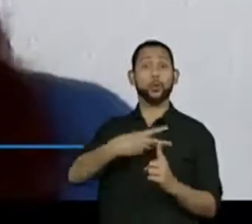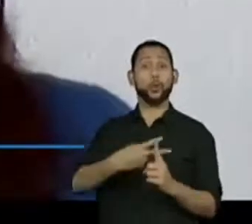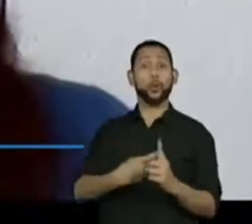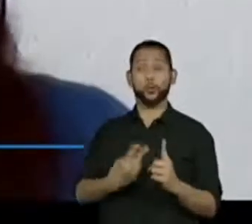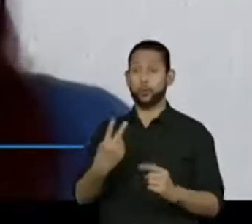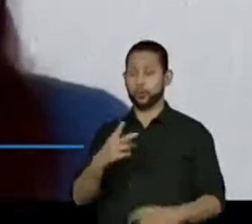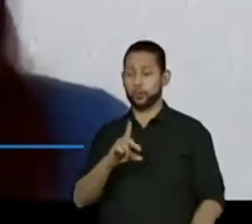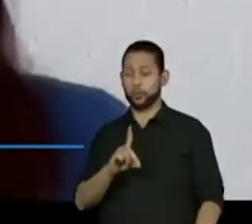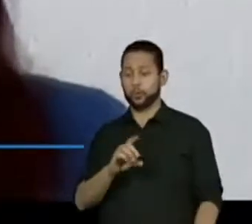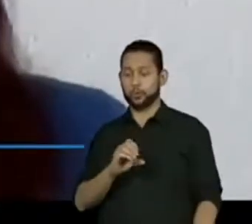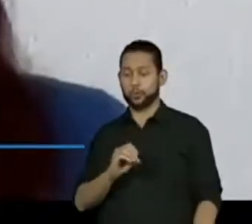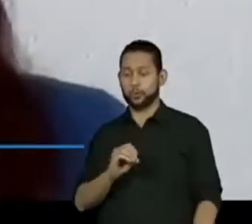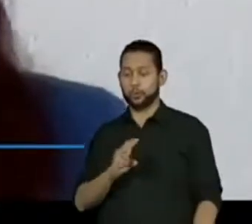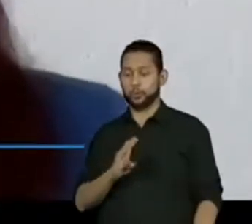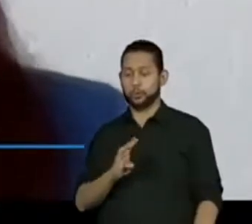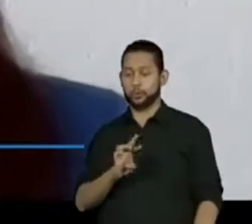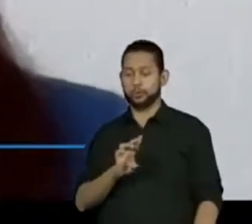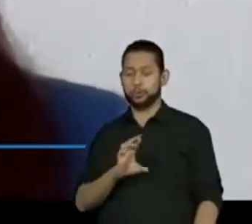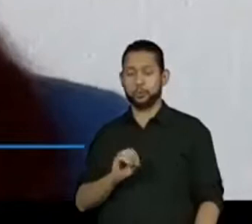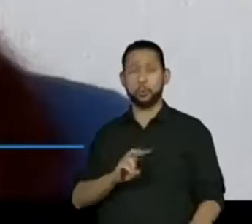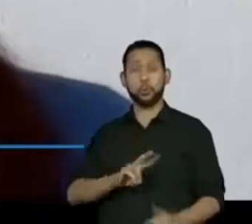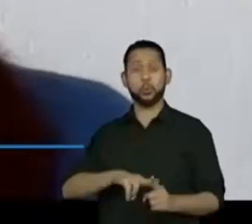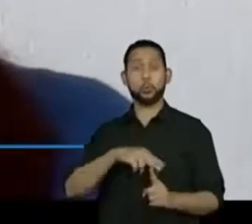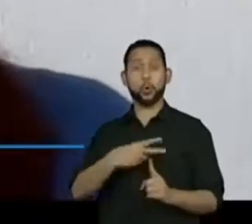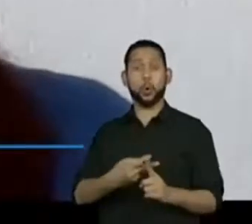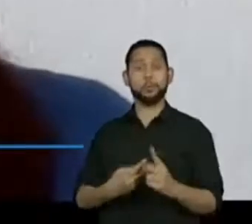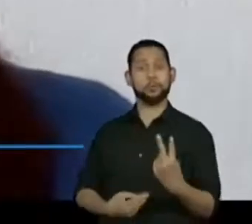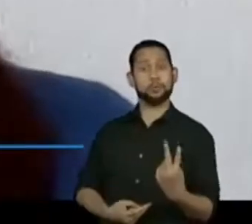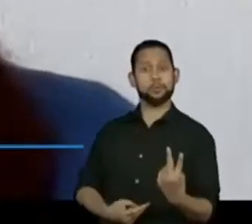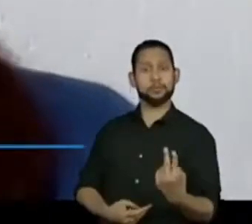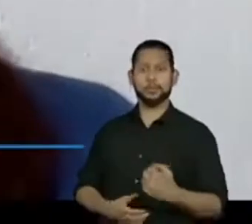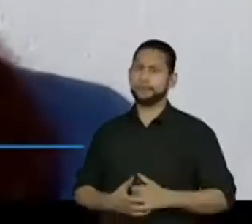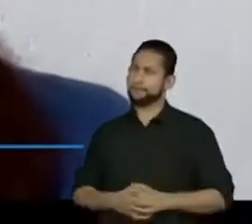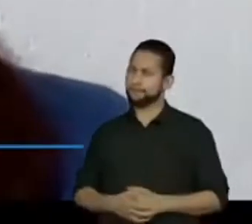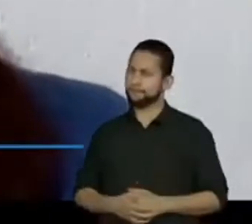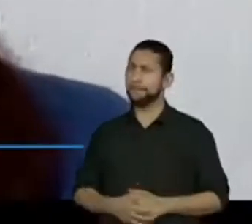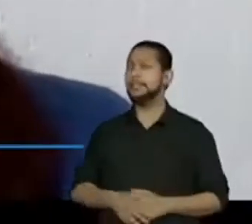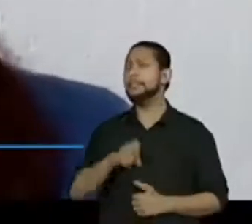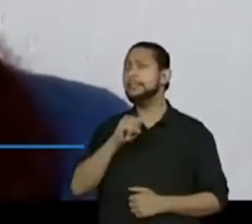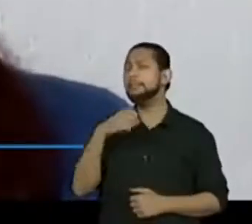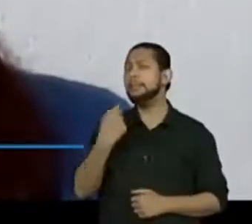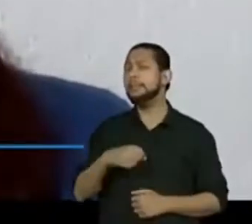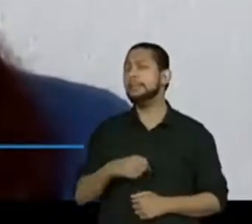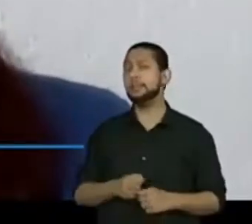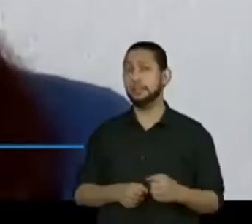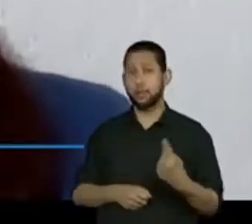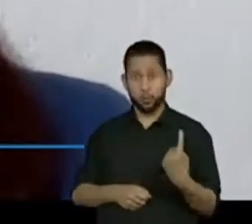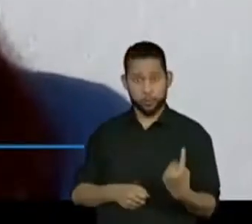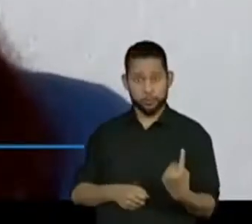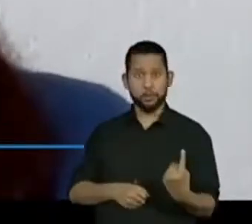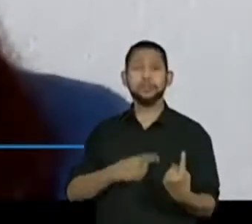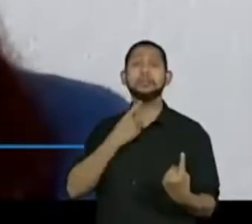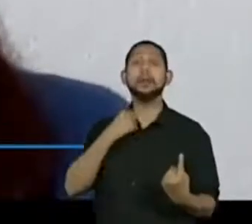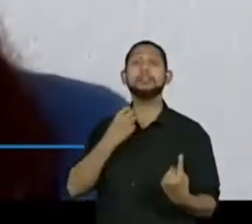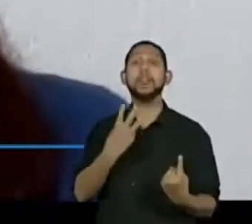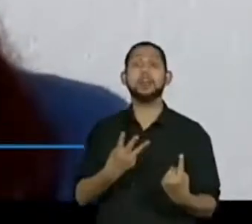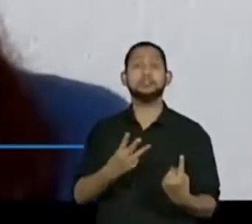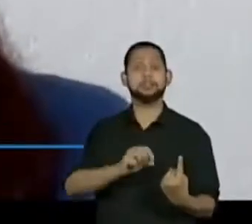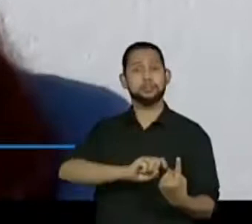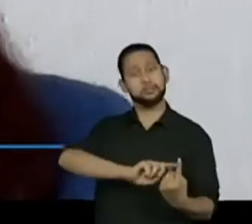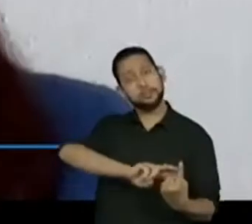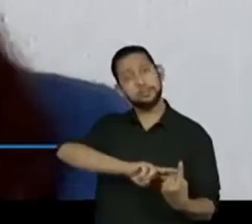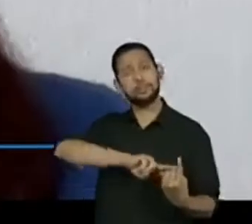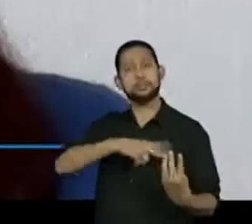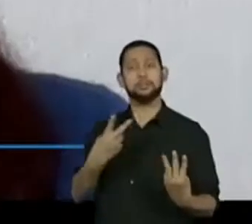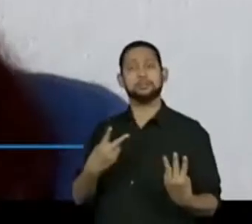duplicar a receita. E se eu tiver que fazer três vezes a mesma receita, como que vai chamar?